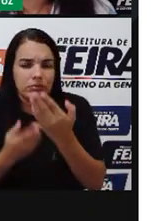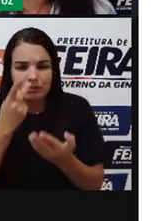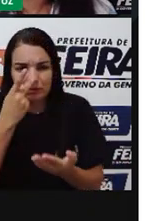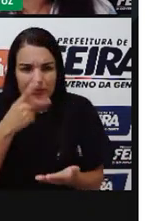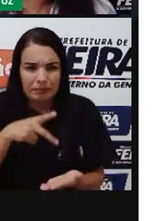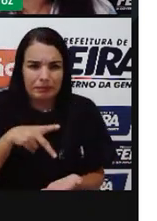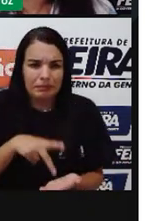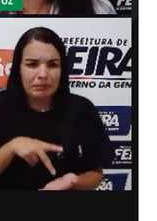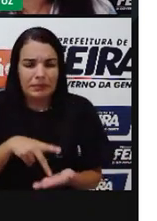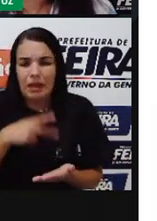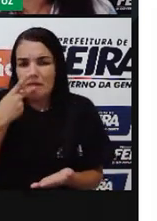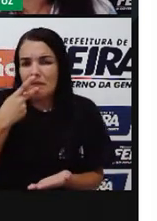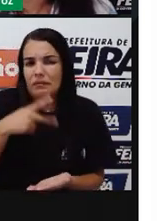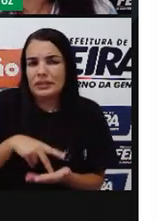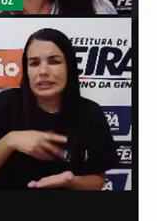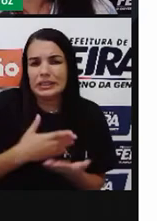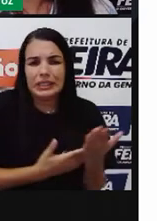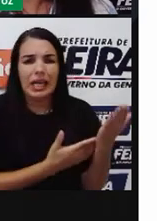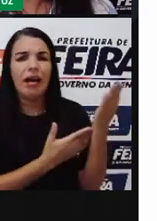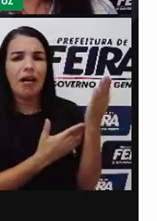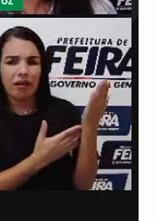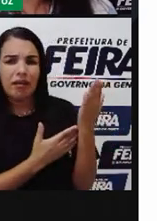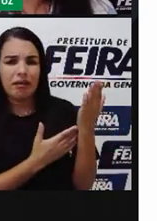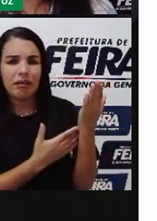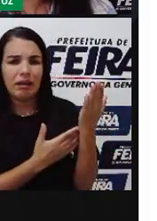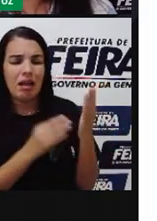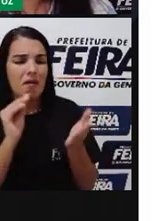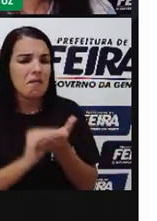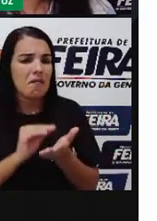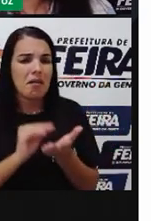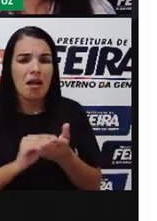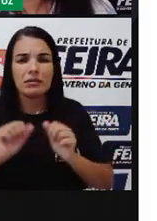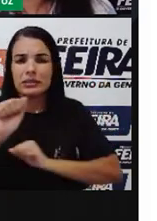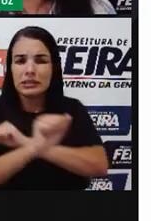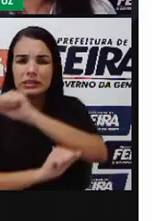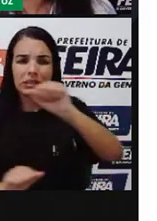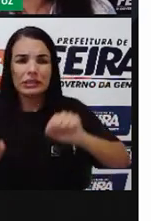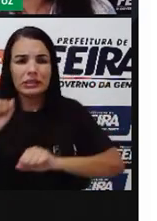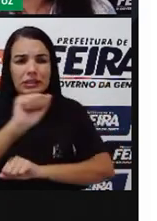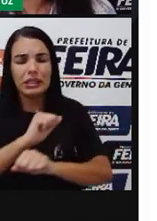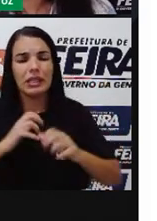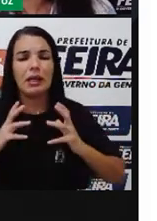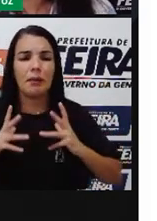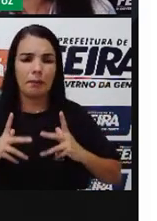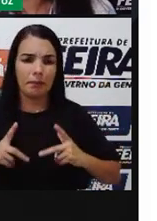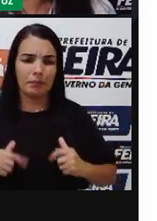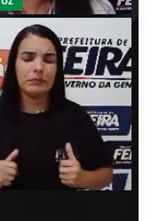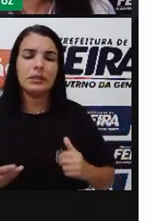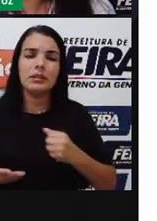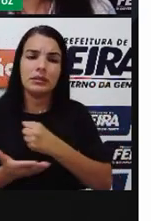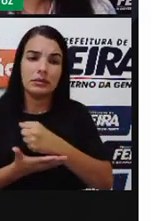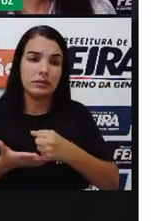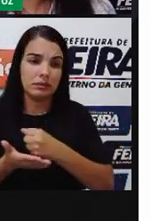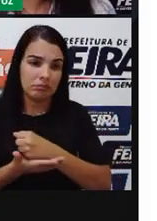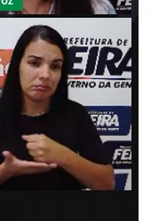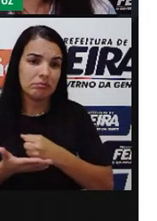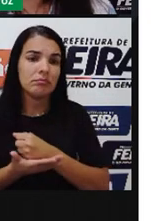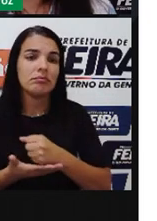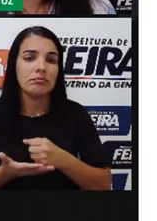Sanitário Tratamento De produção De água Entre outros Infelizmente Ainda faz parte Do cotidiano De